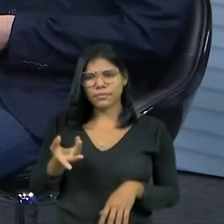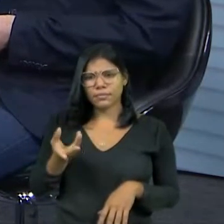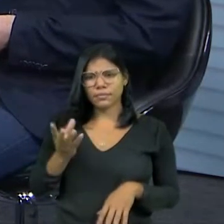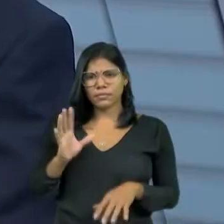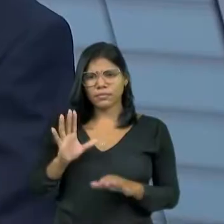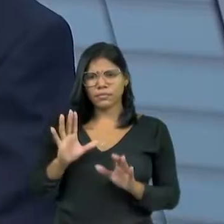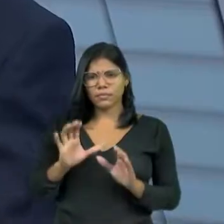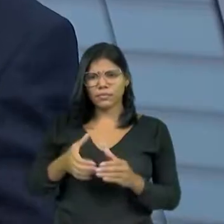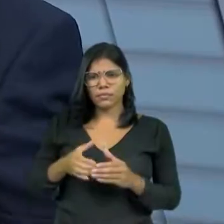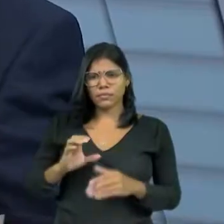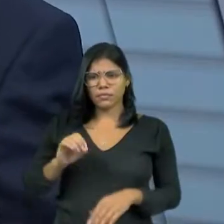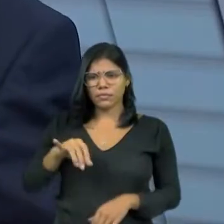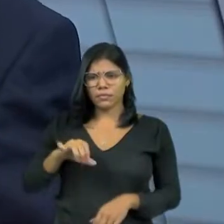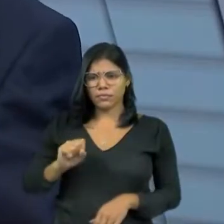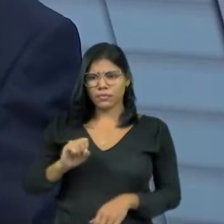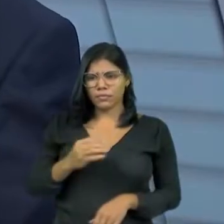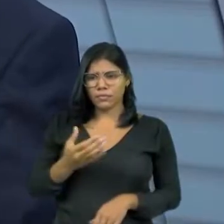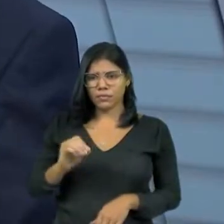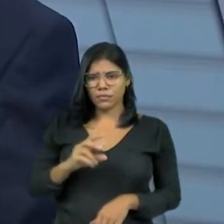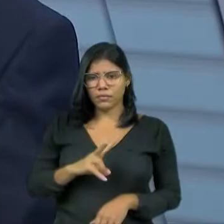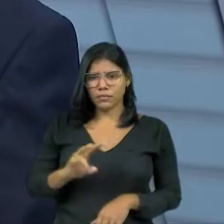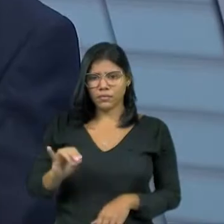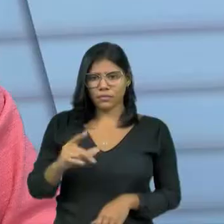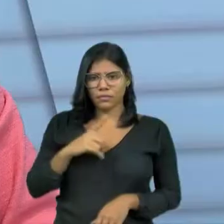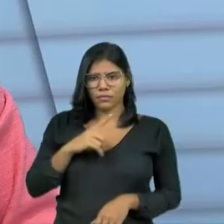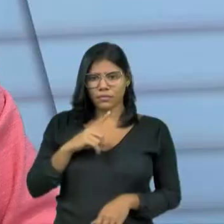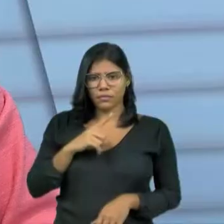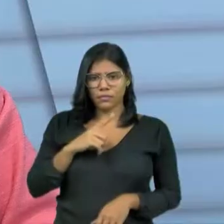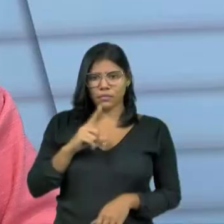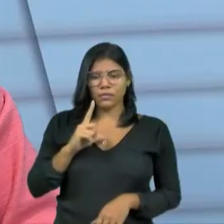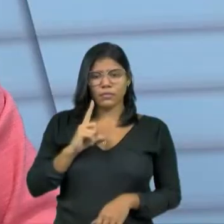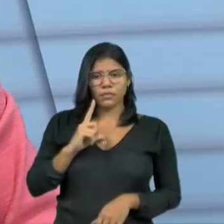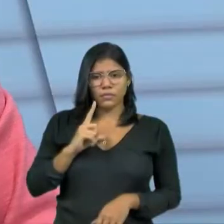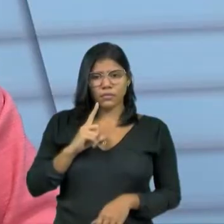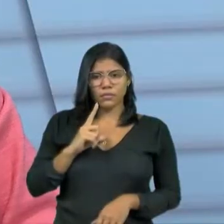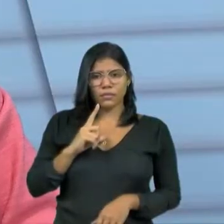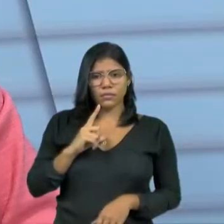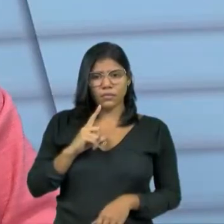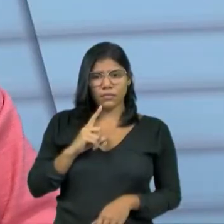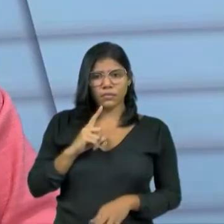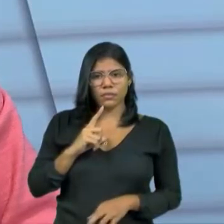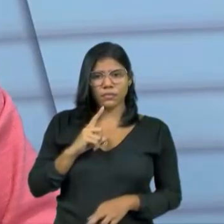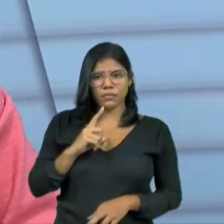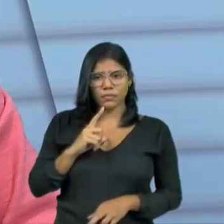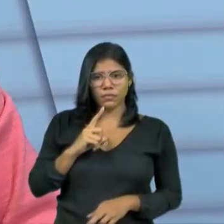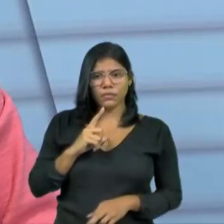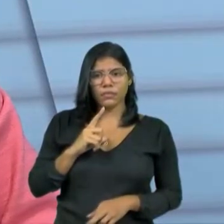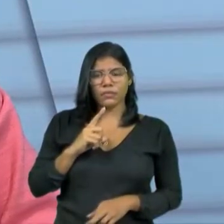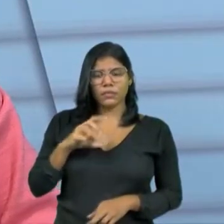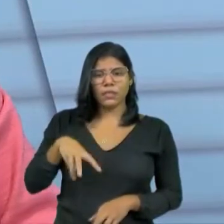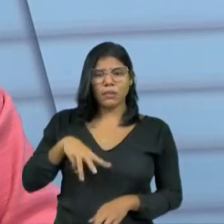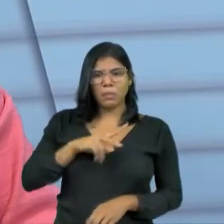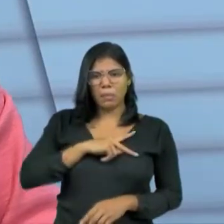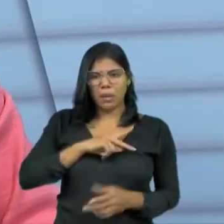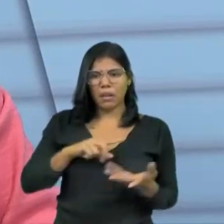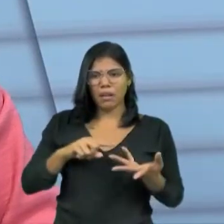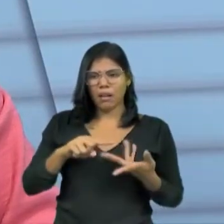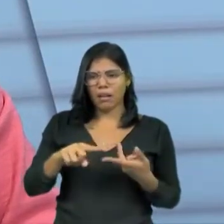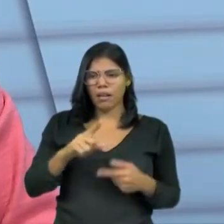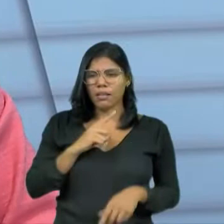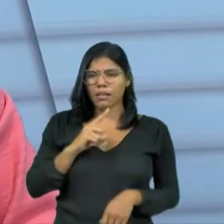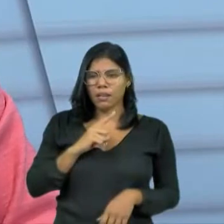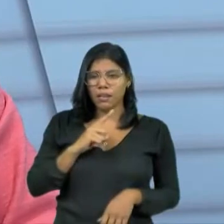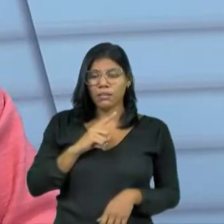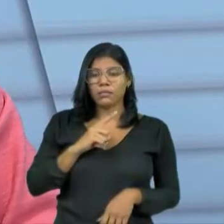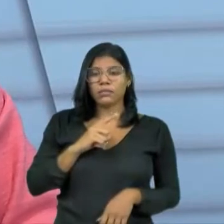anunciou que vai acompanhar, etc, etc. Sim, tem uma comissão composta por partido político, por ministério público... Tem militar no meio.